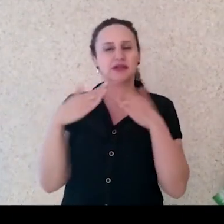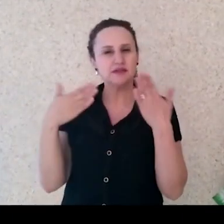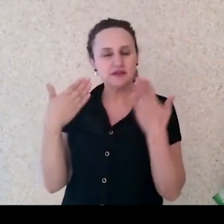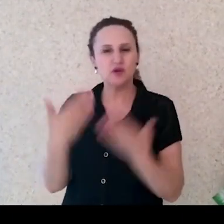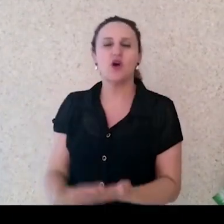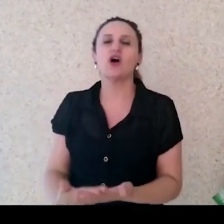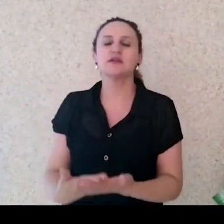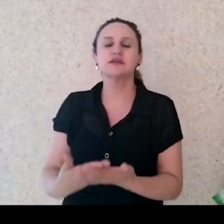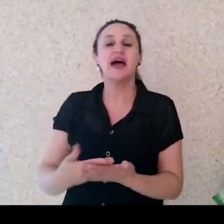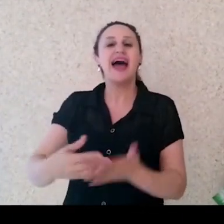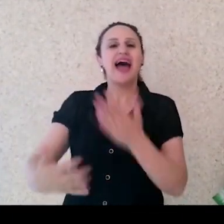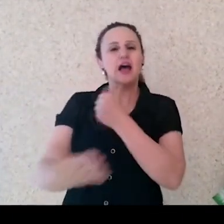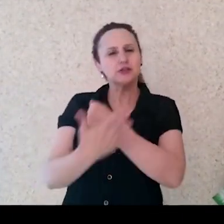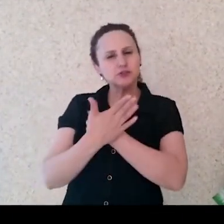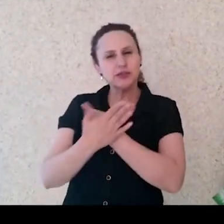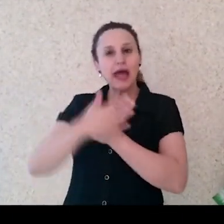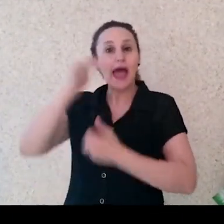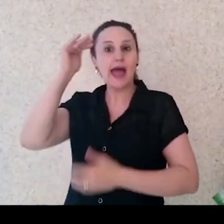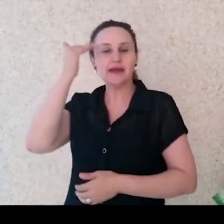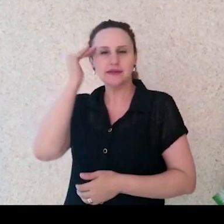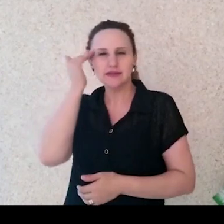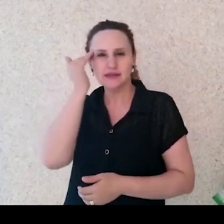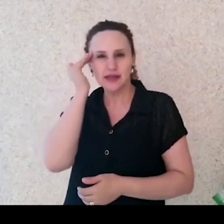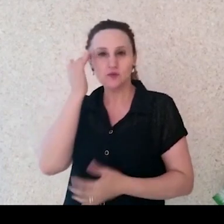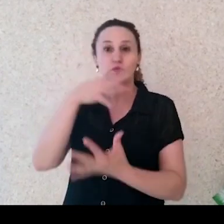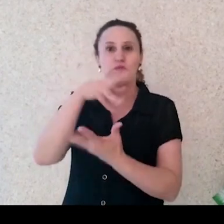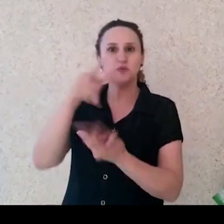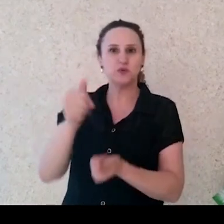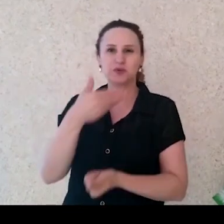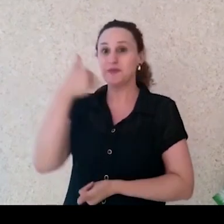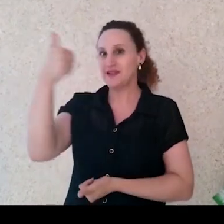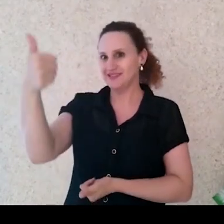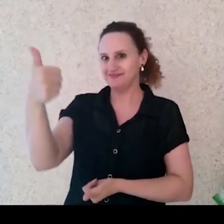que nos ajudam a entender o mundo muito melhor.